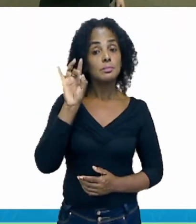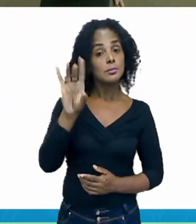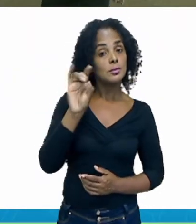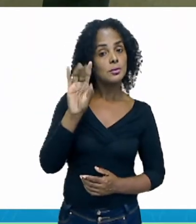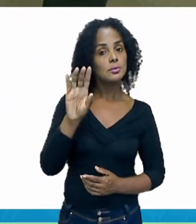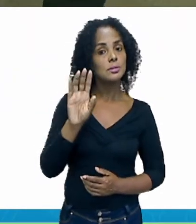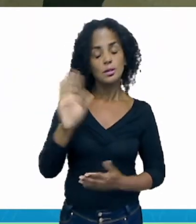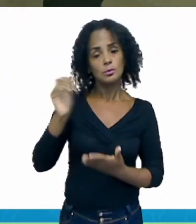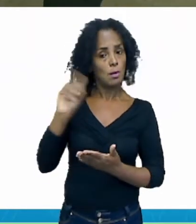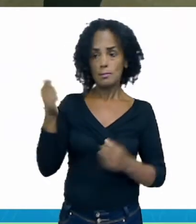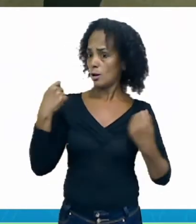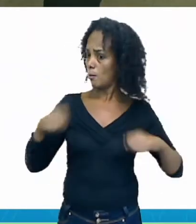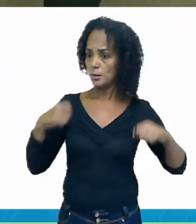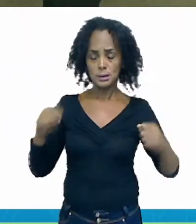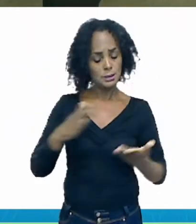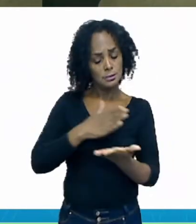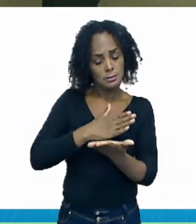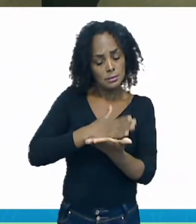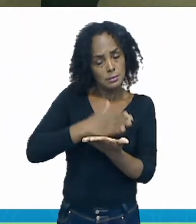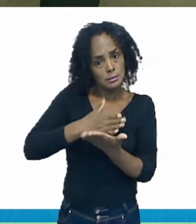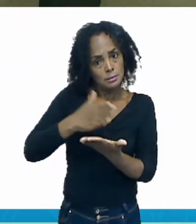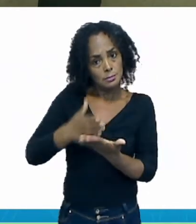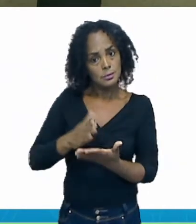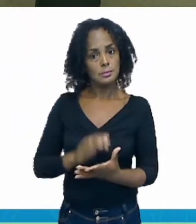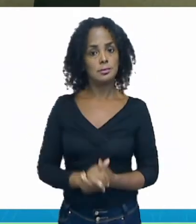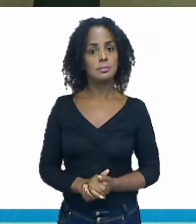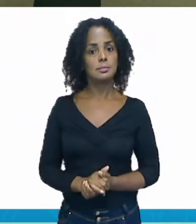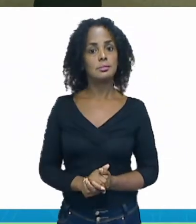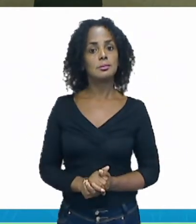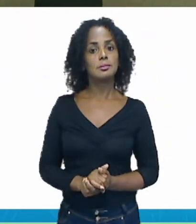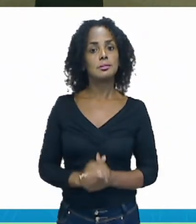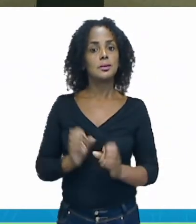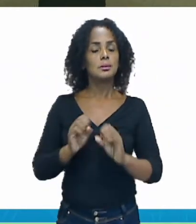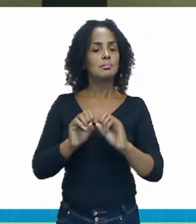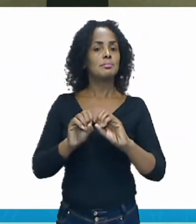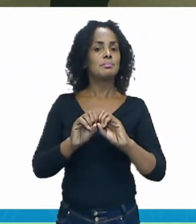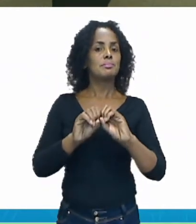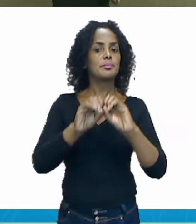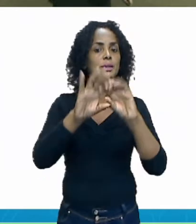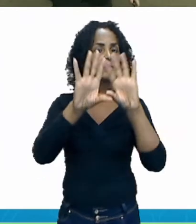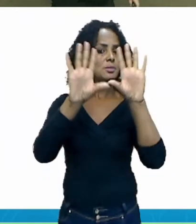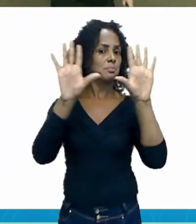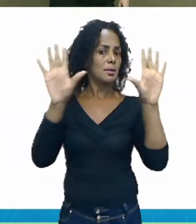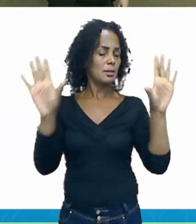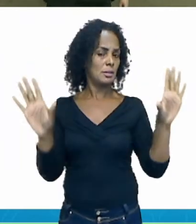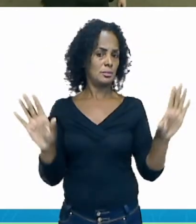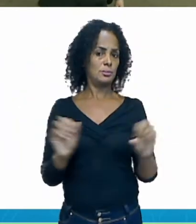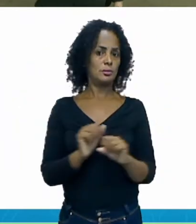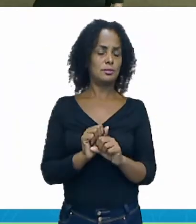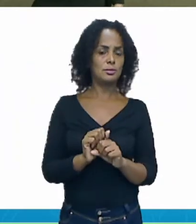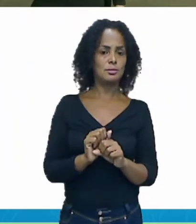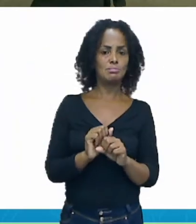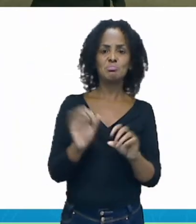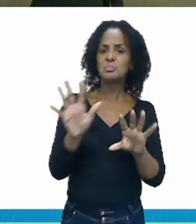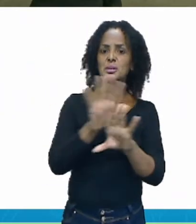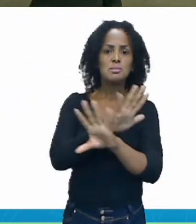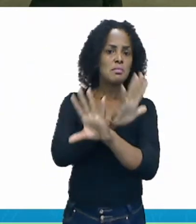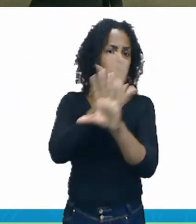separo nenhuma letra. Ela é já uma sílaba só. Transparentes. E aí, como vocês acham que